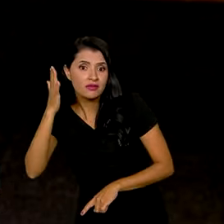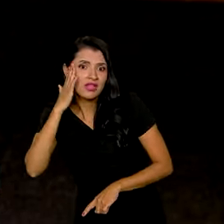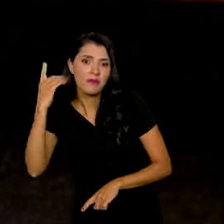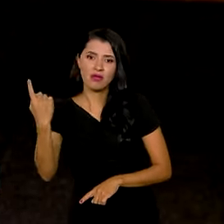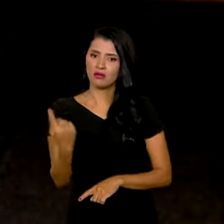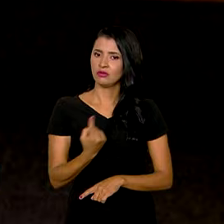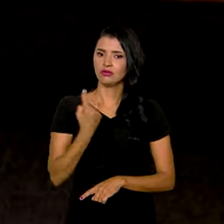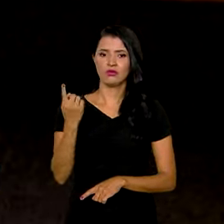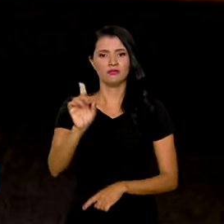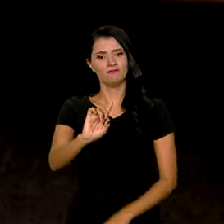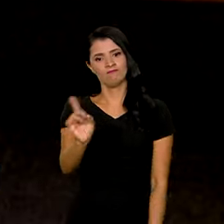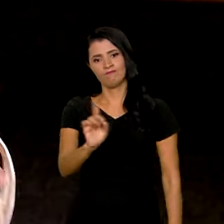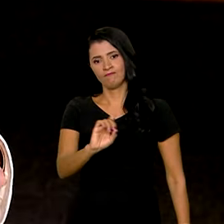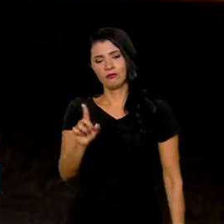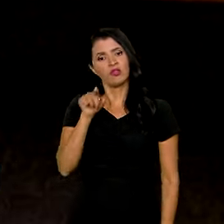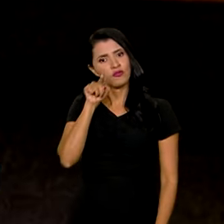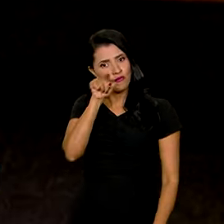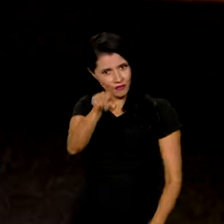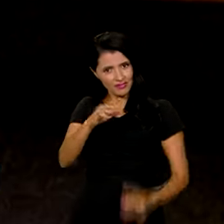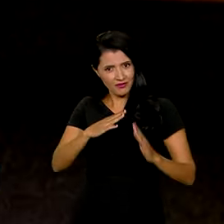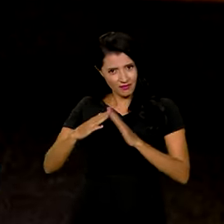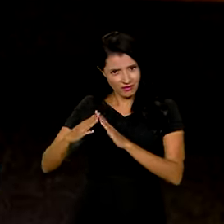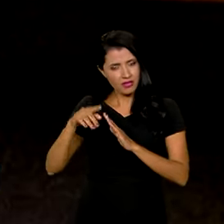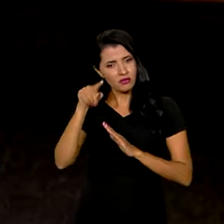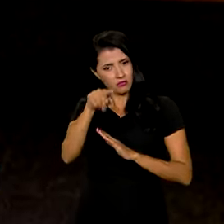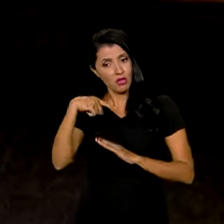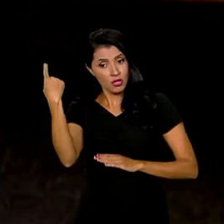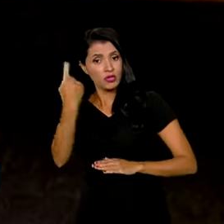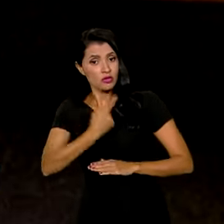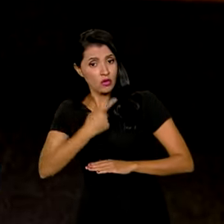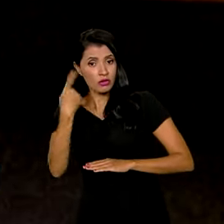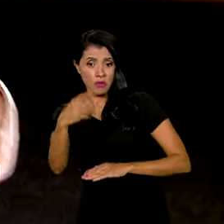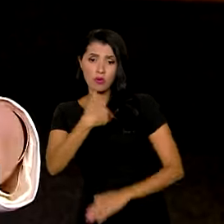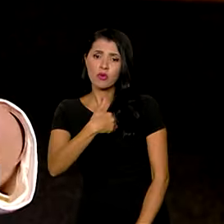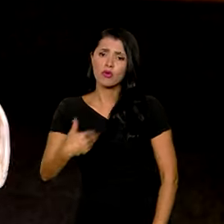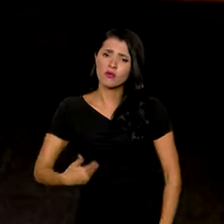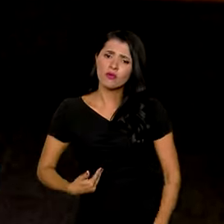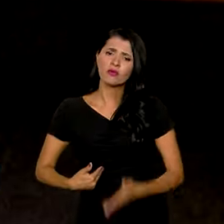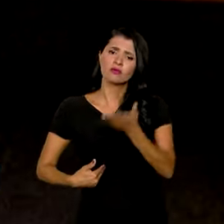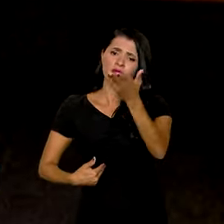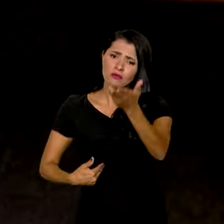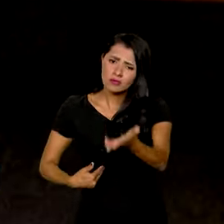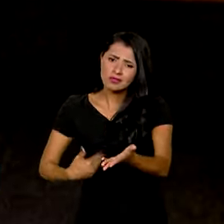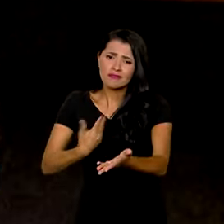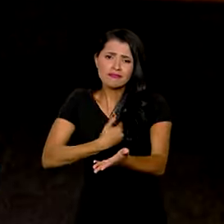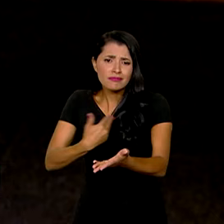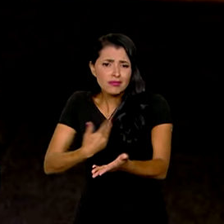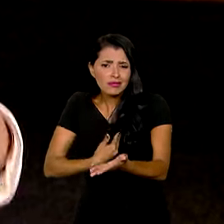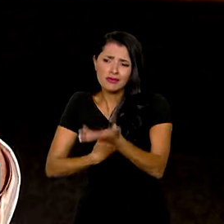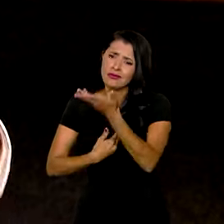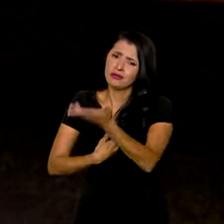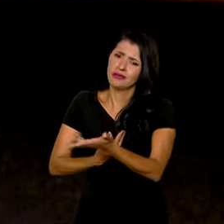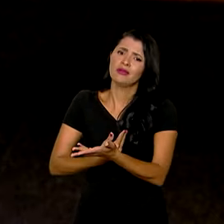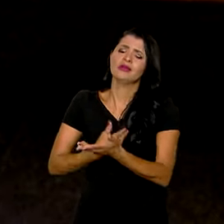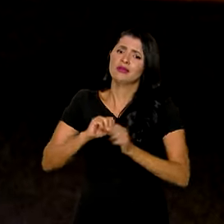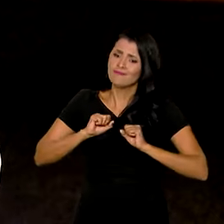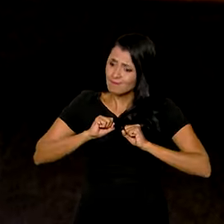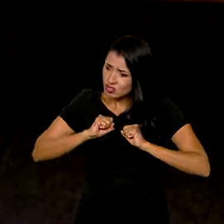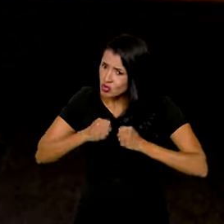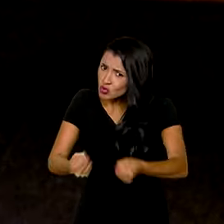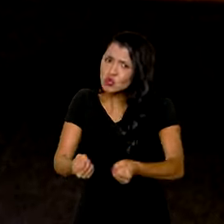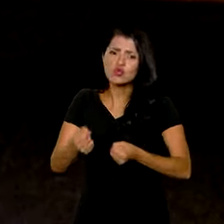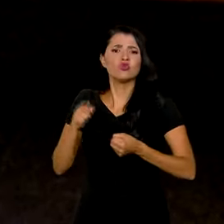ela não está sozinha. Que você que é vizinha, que nós que somos do governo, que você que é amiga, tem uma atitude e está